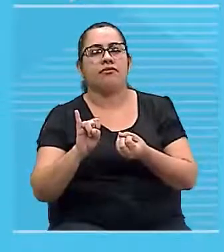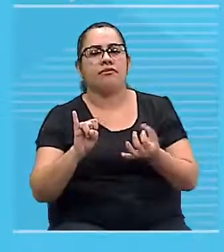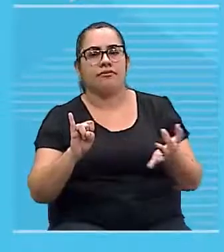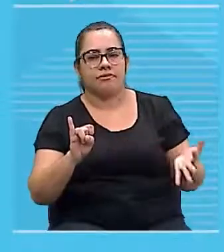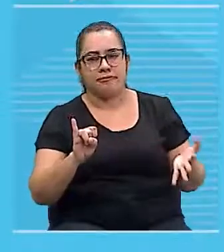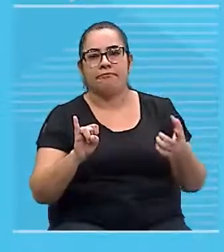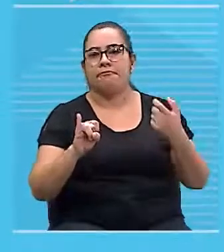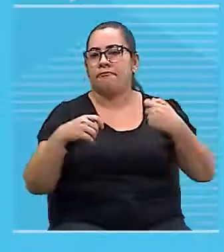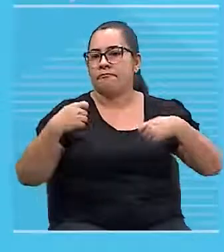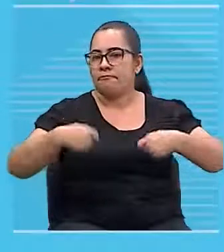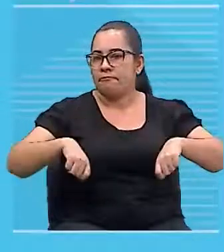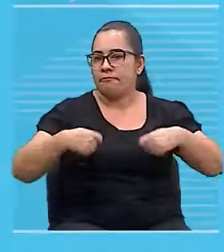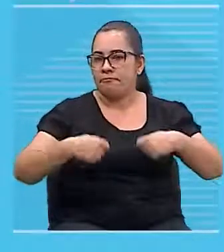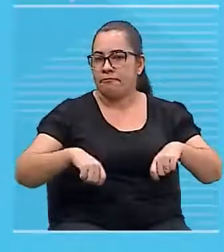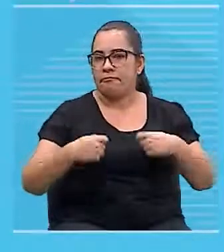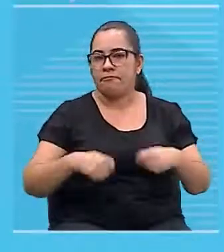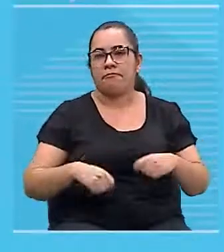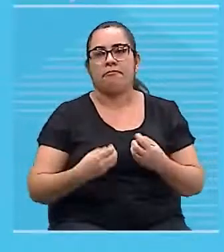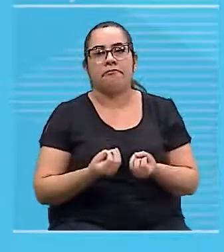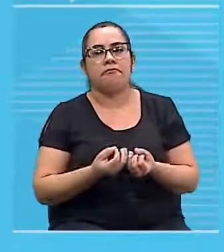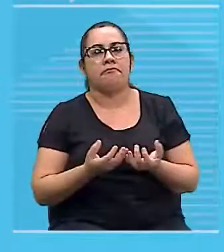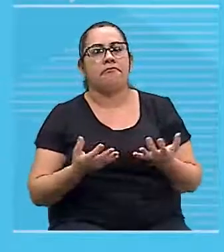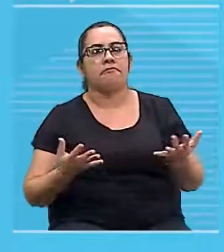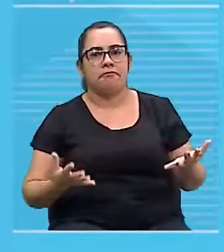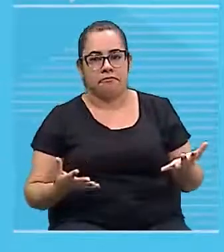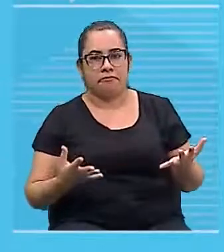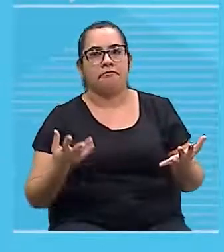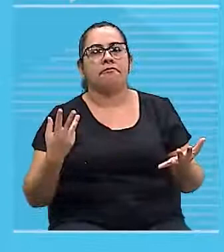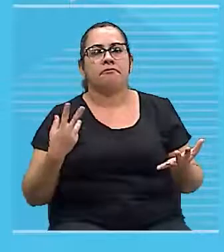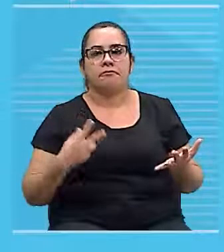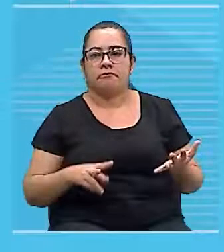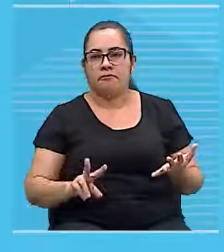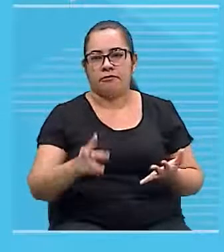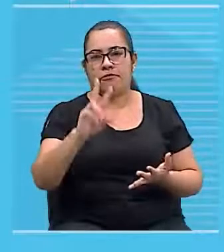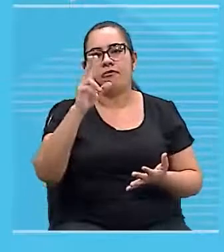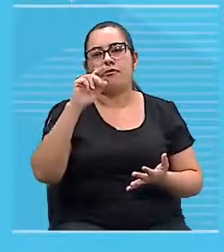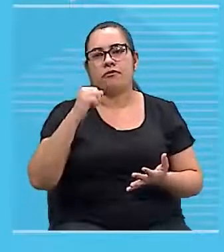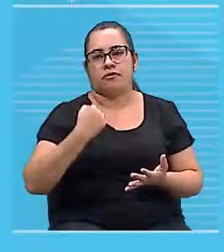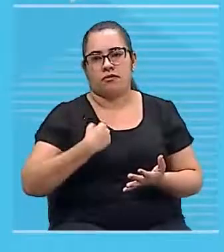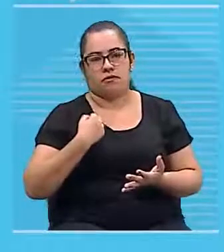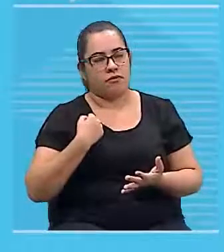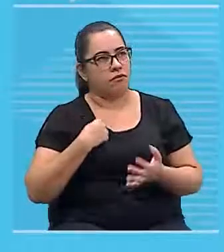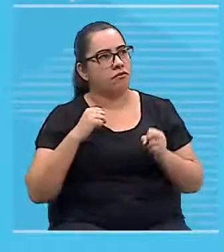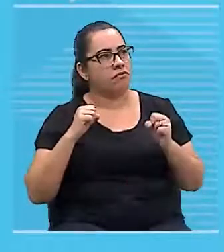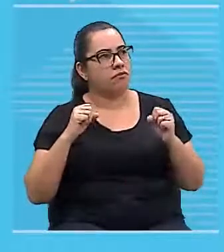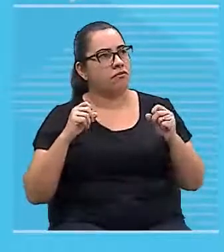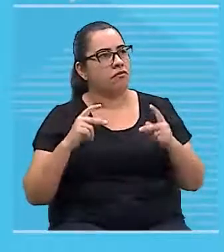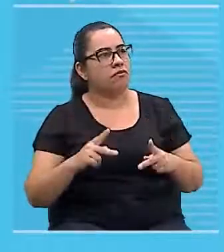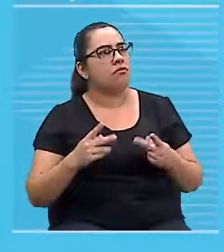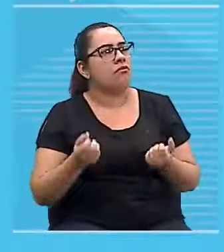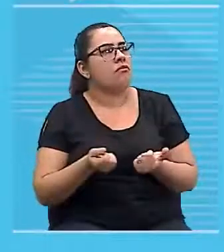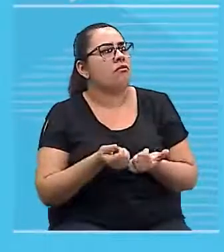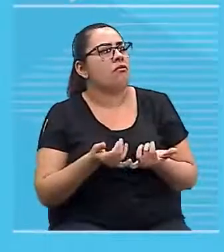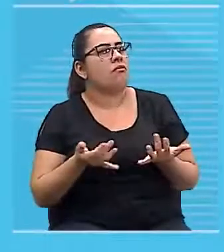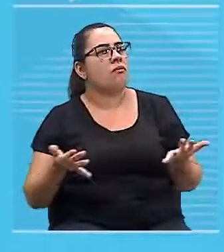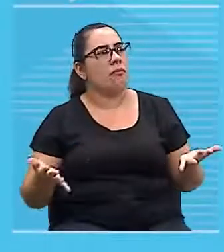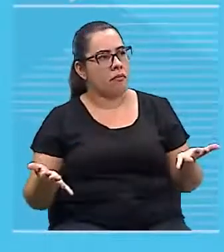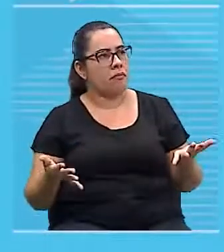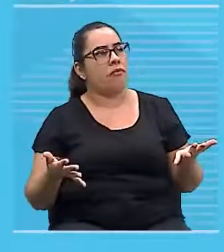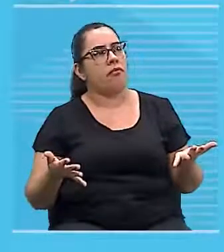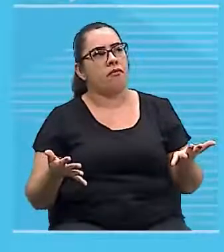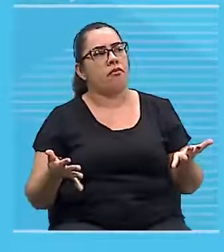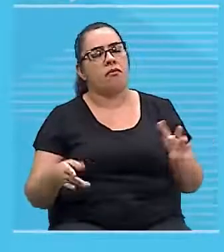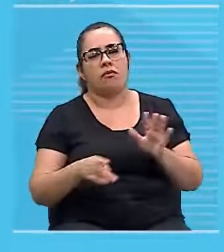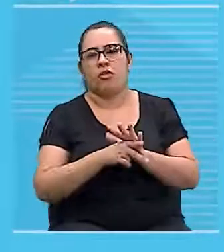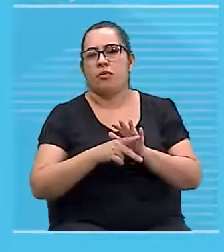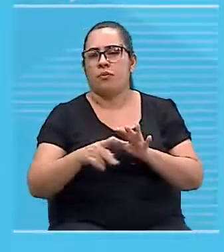você tem que falar de valor numérico. Quanto é que vale esse